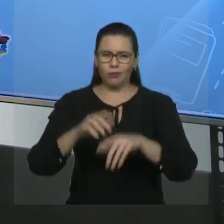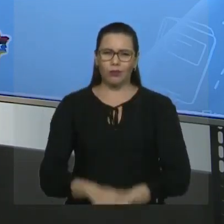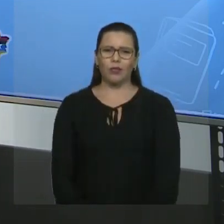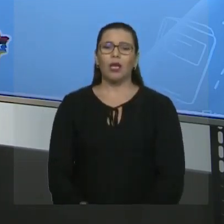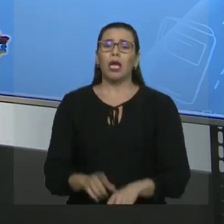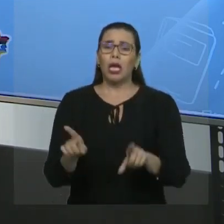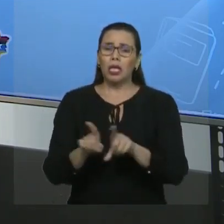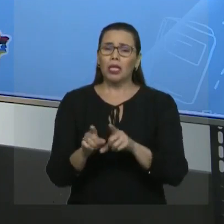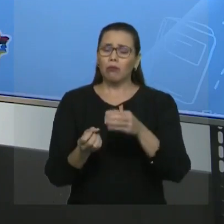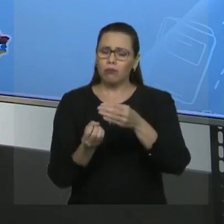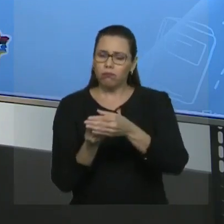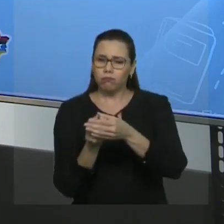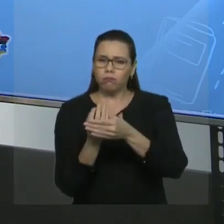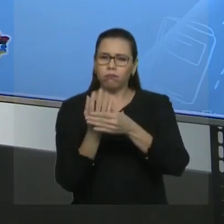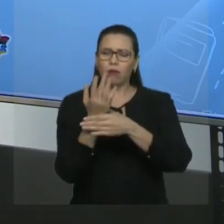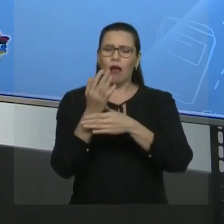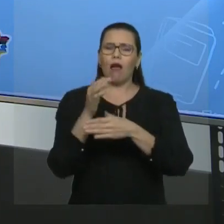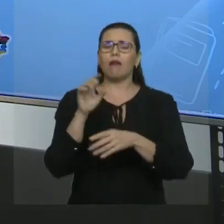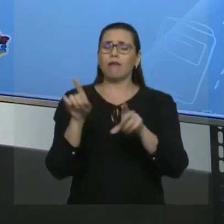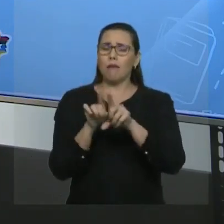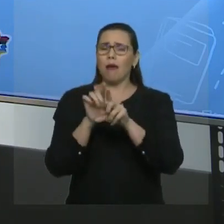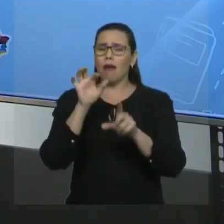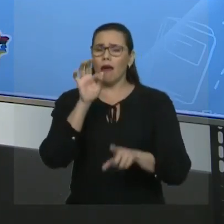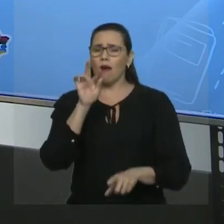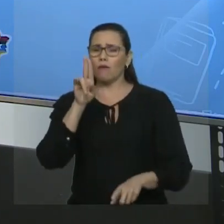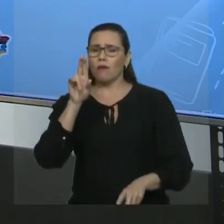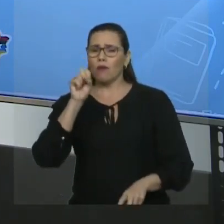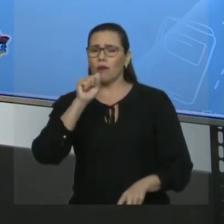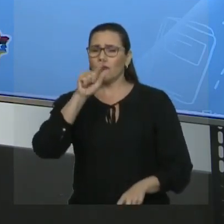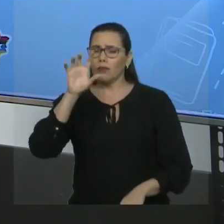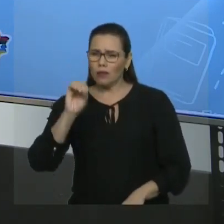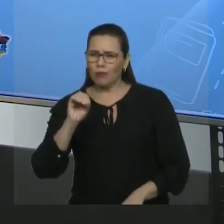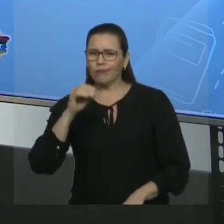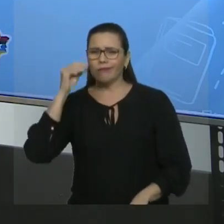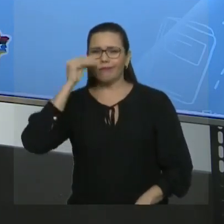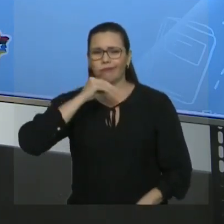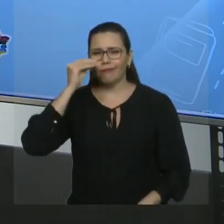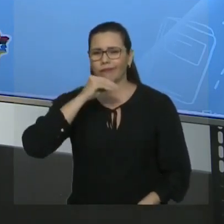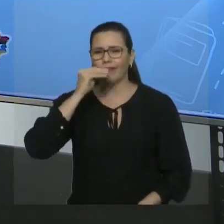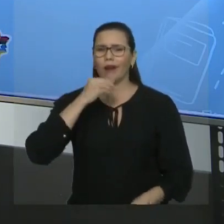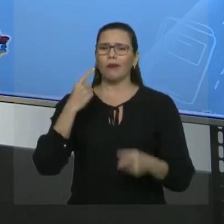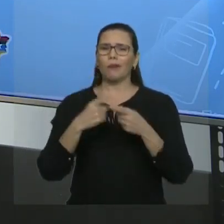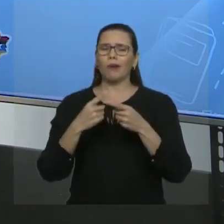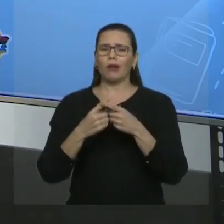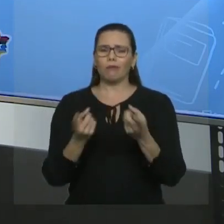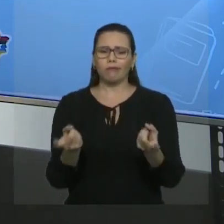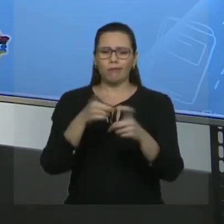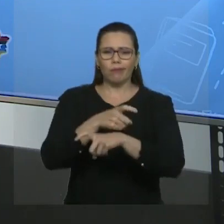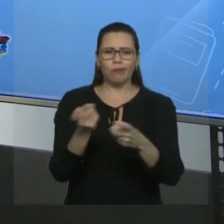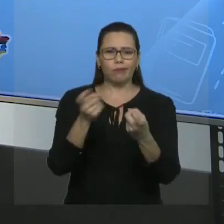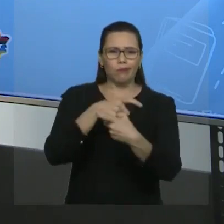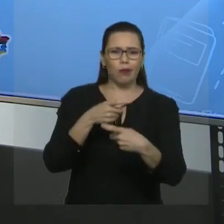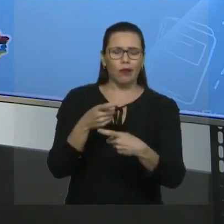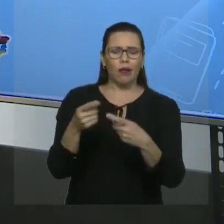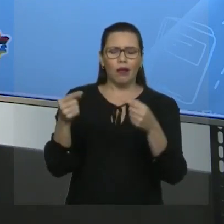ebulição, são pela interação fraca que as moléculas dos hidrocarbonetos possuem,